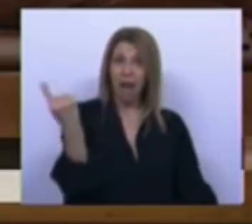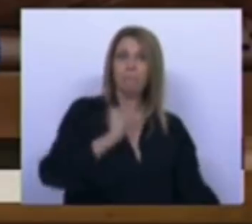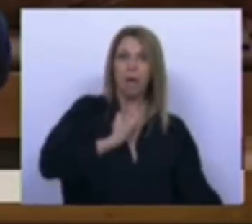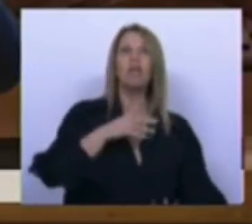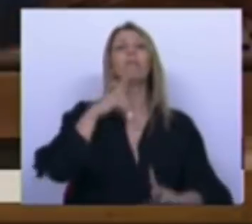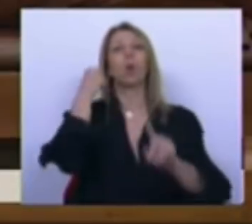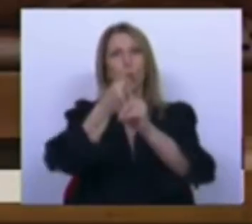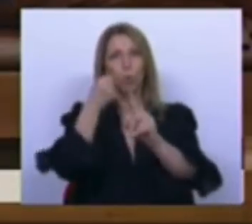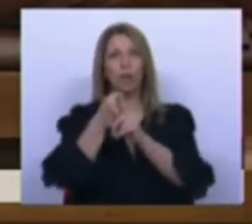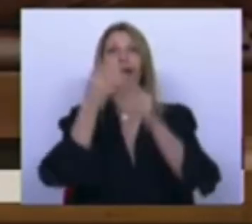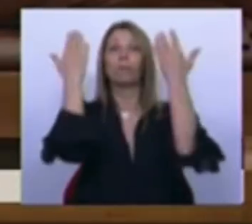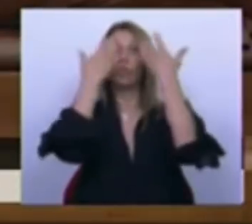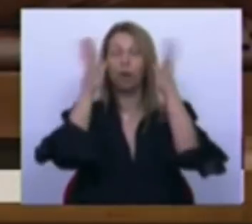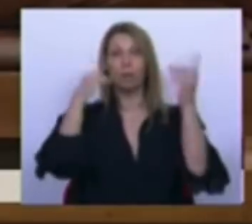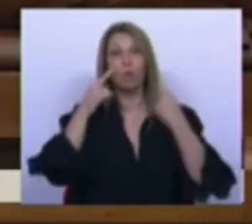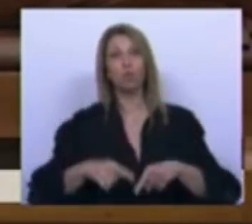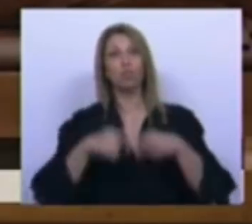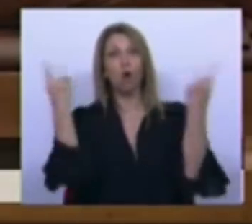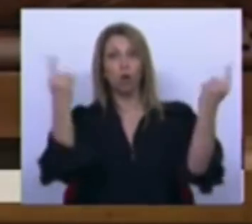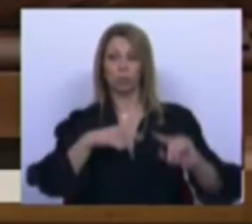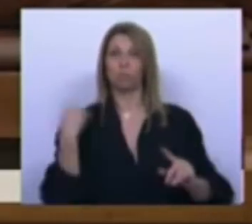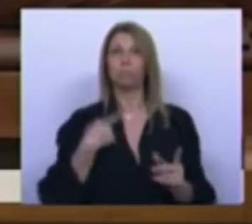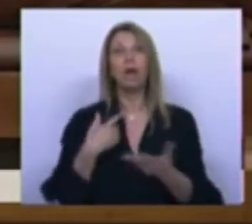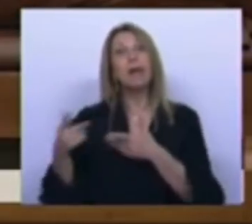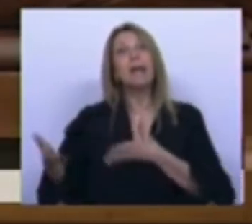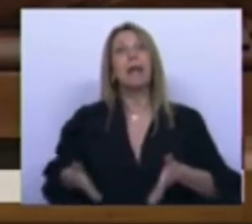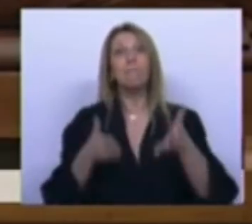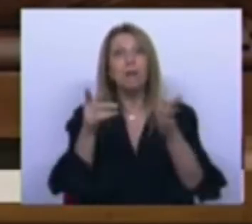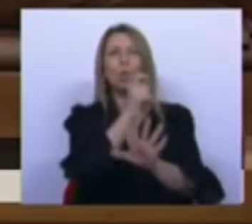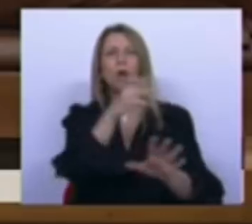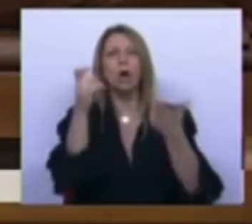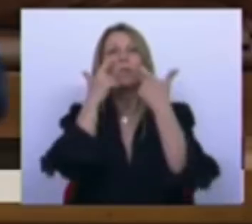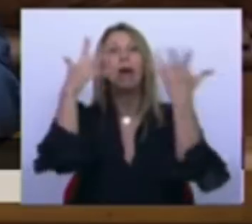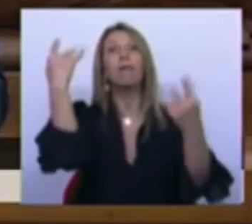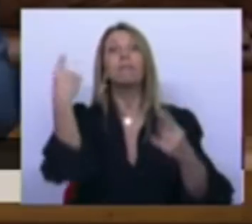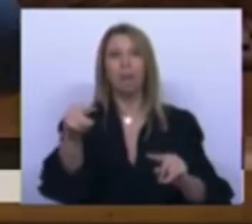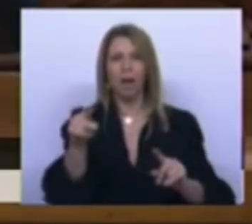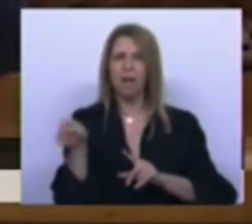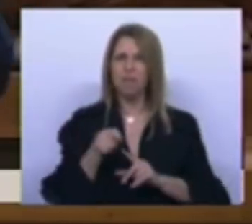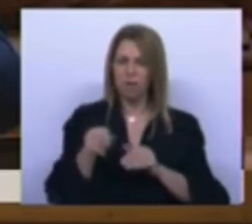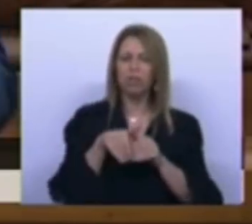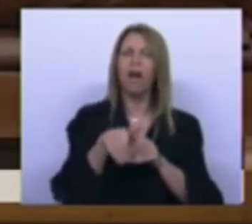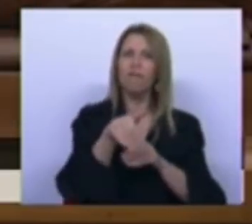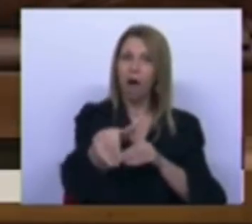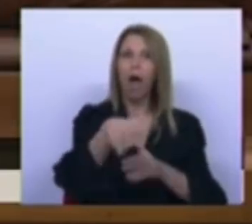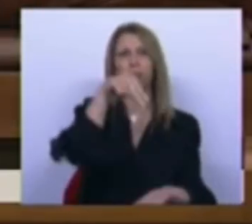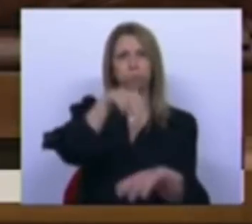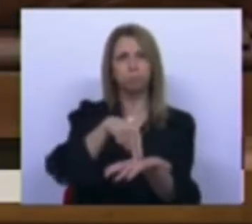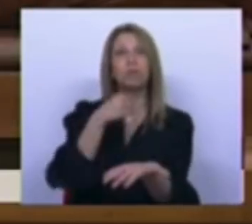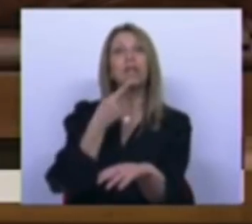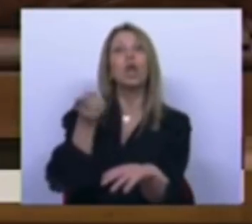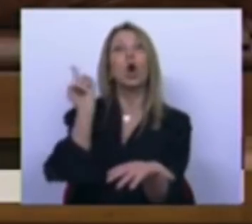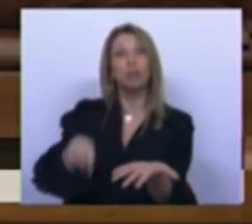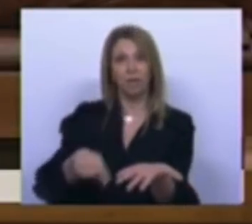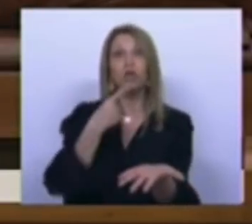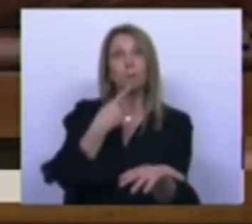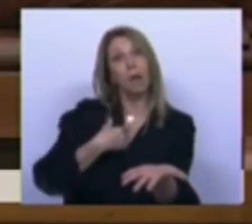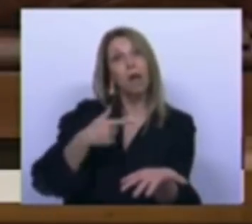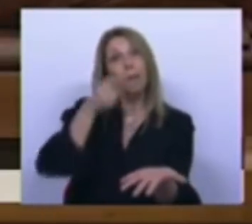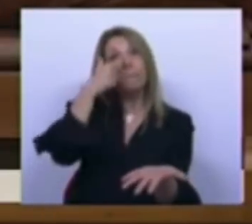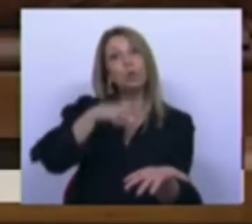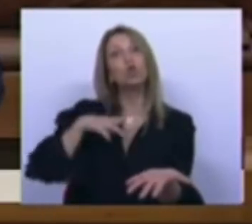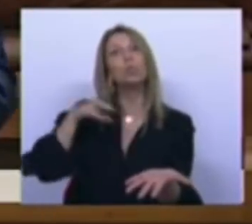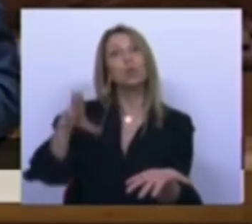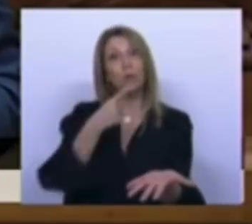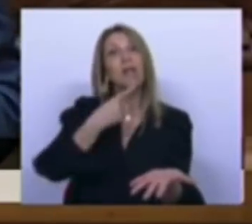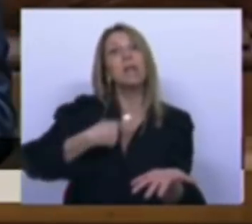democraticamente para mostrar que estamos aí no caminho errado e cá estaremos daqui a uns meses para que os portugueses nos digam se estávamos ou não certos